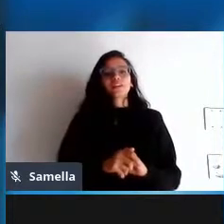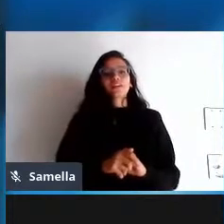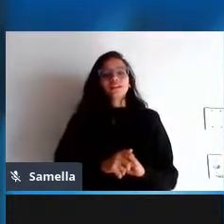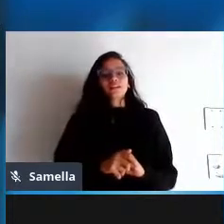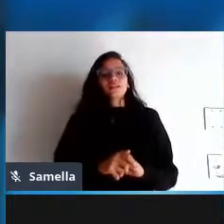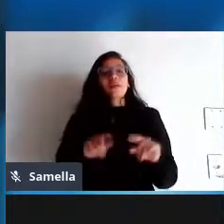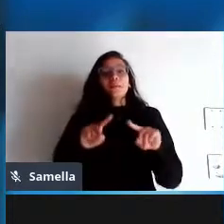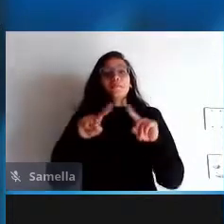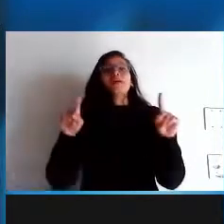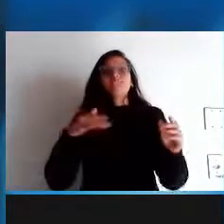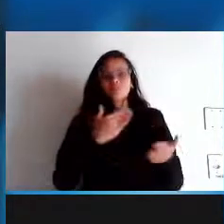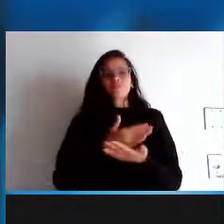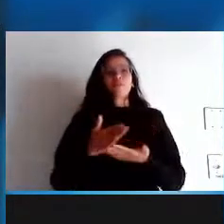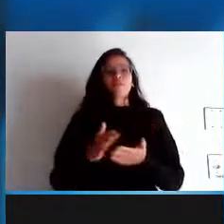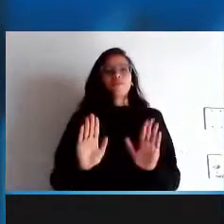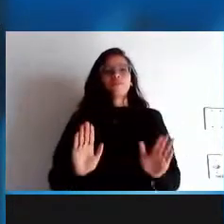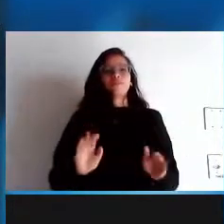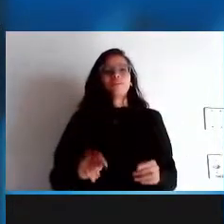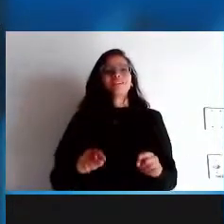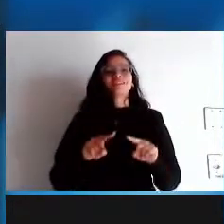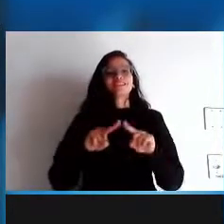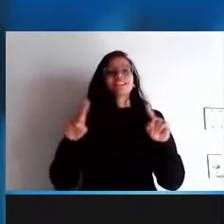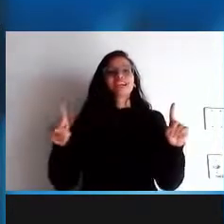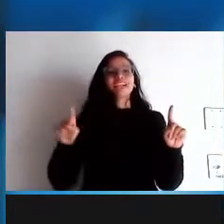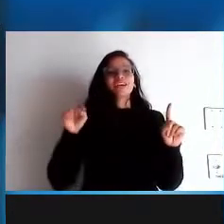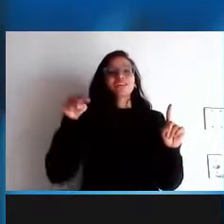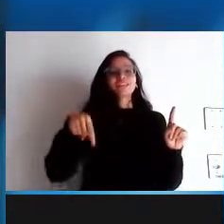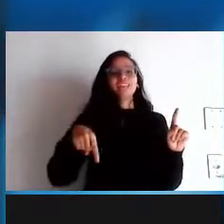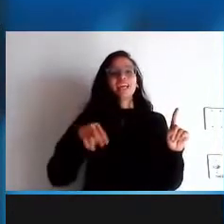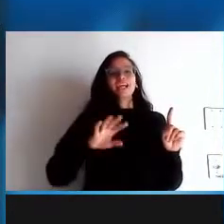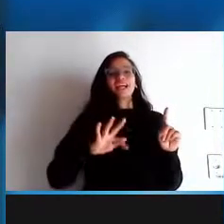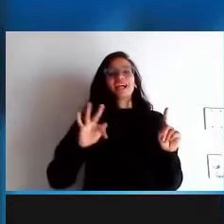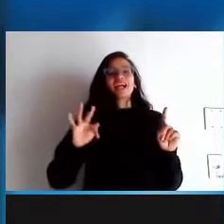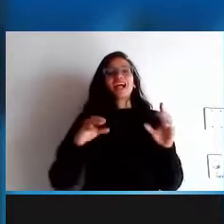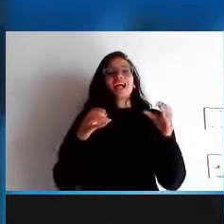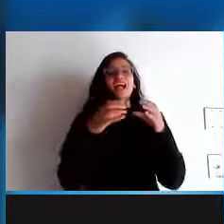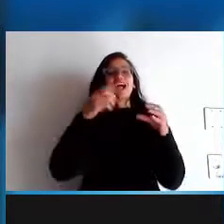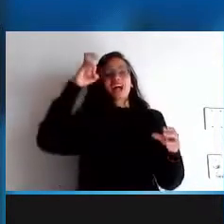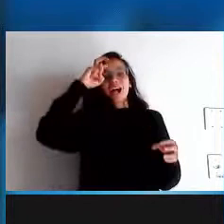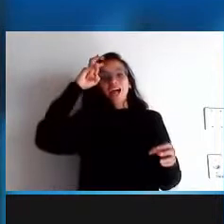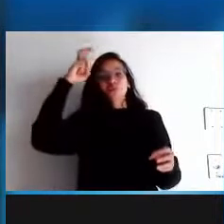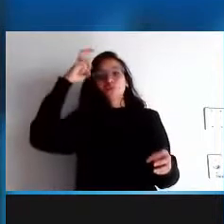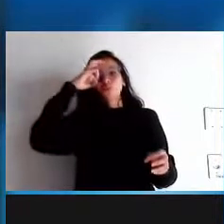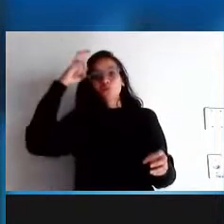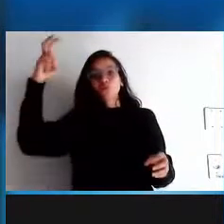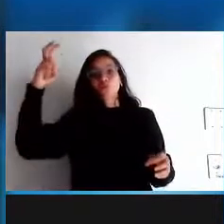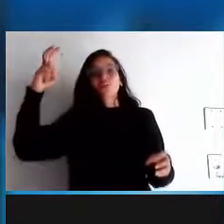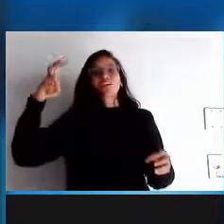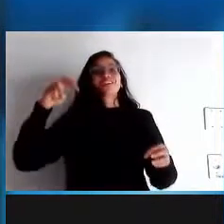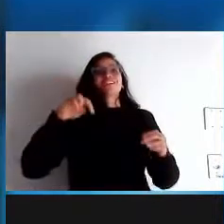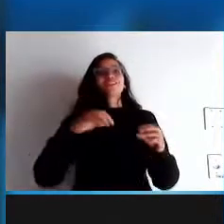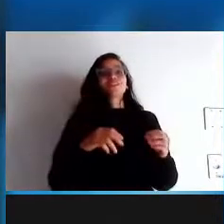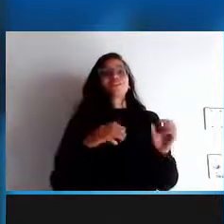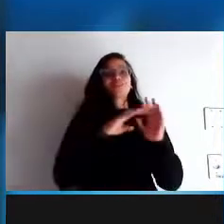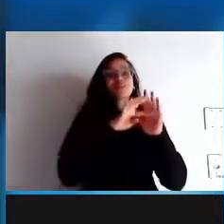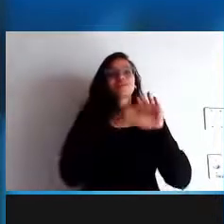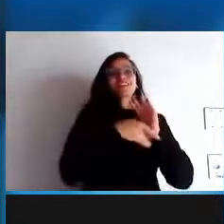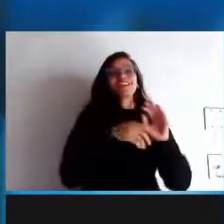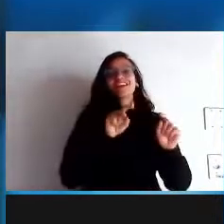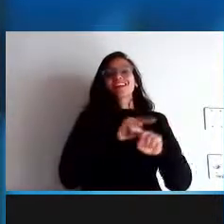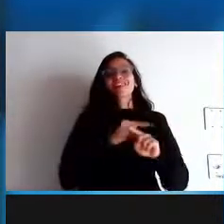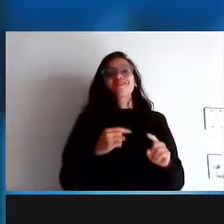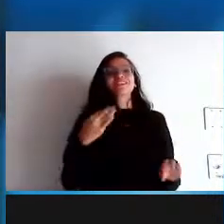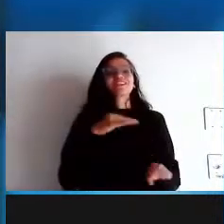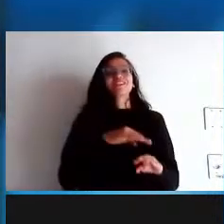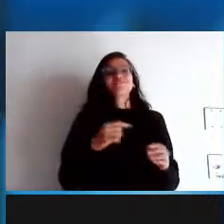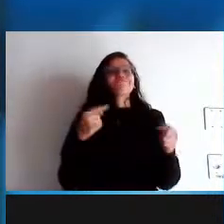mas enfim vamos lá sem as comunidades e a cultura a cultura de software livre morreria é óbvio como eu disse